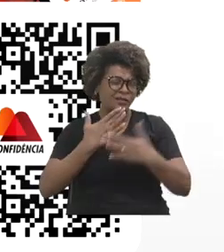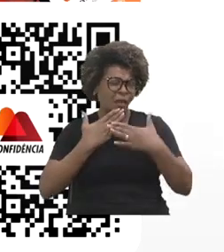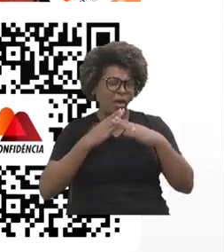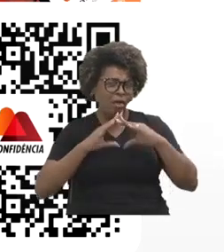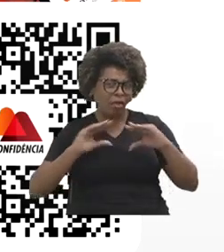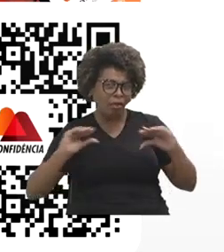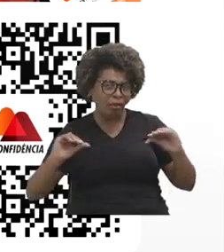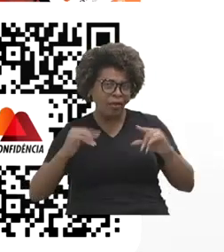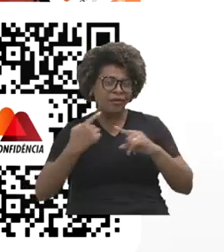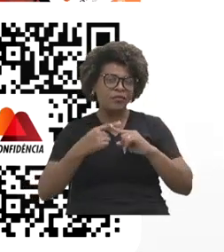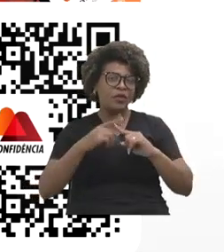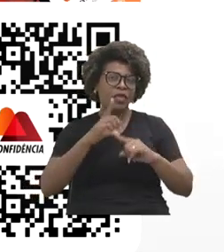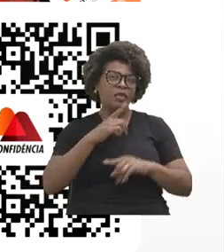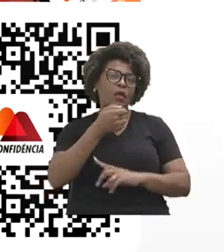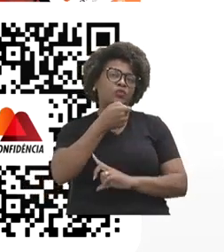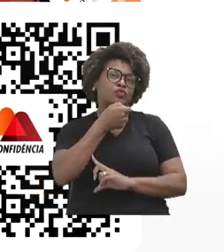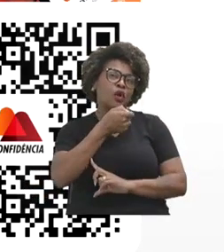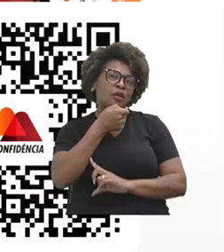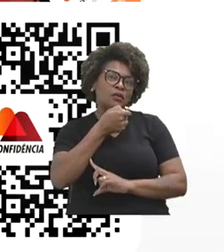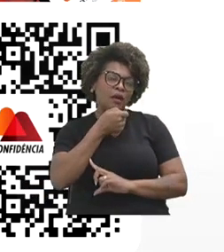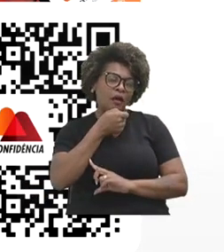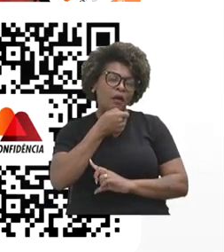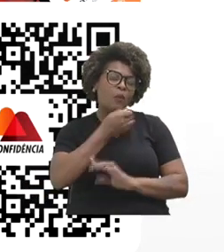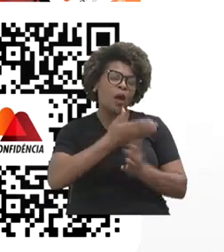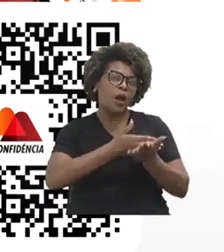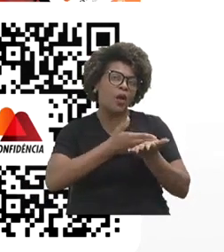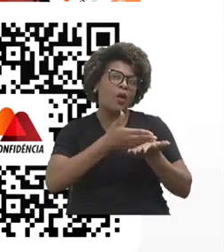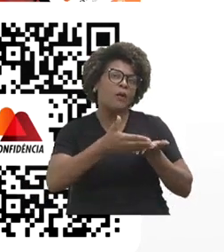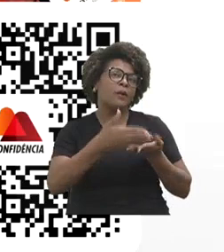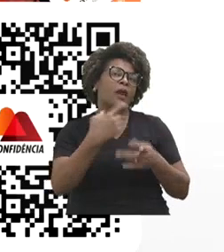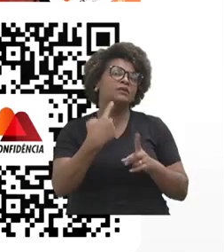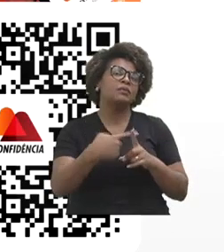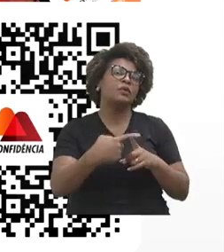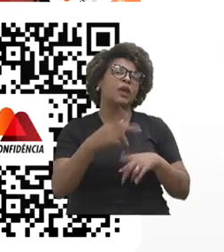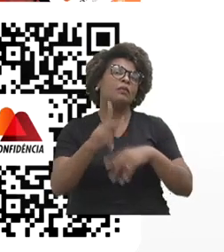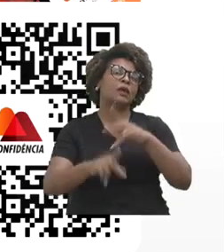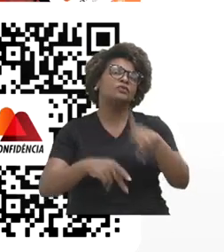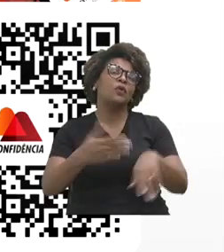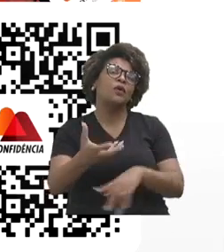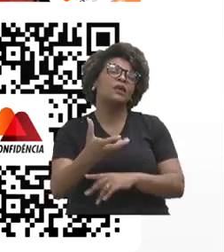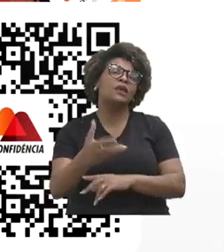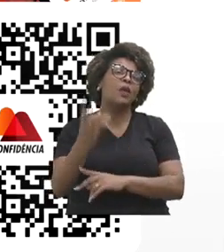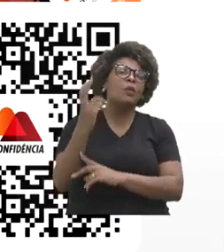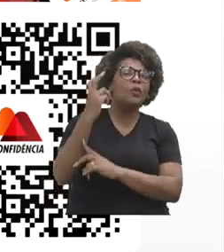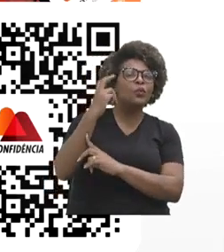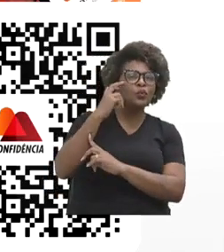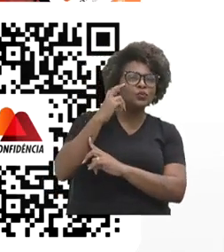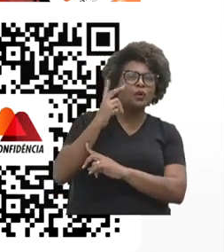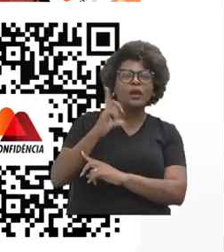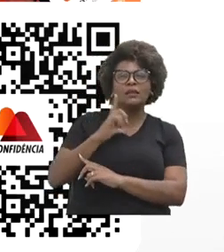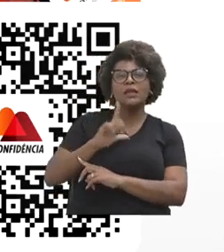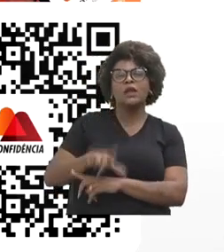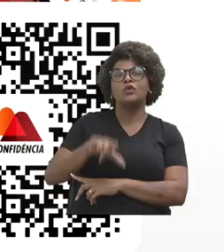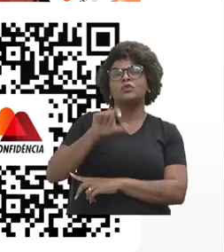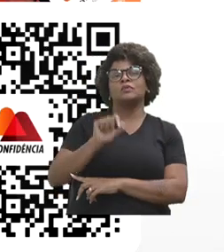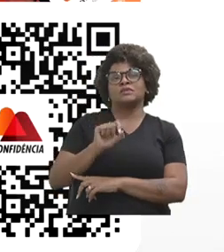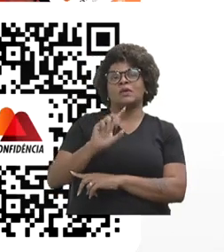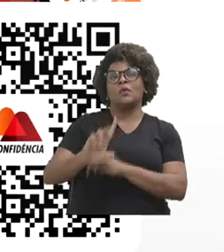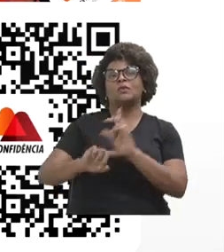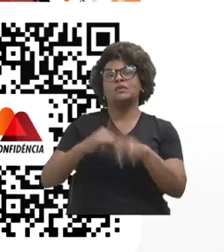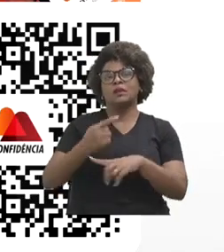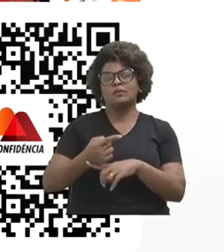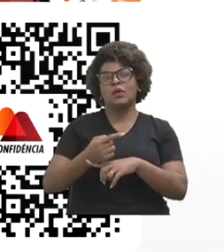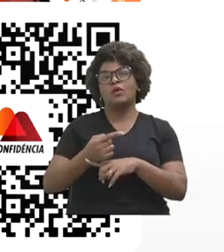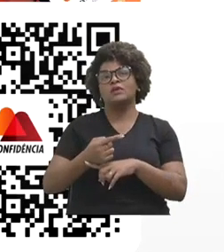questão do jornal aí, depois a gente entra com ele para quem quer uma opção cultural, aí depois a gente entra com o jornal de nível